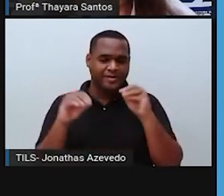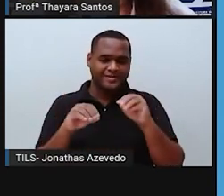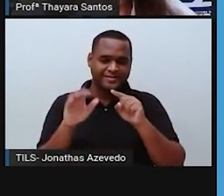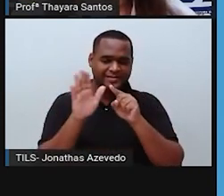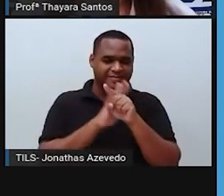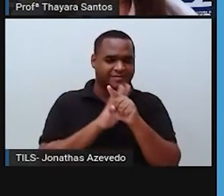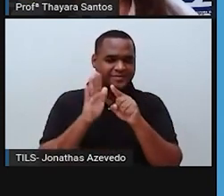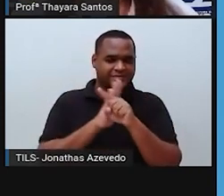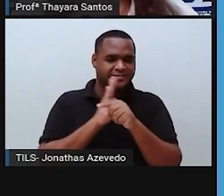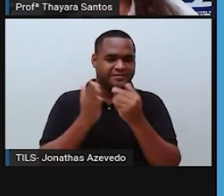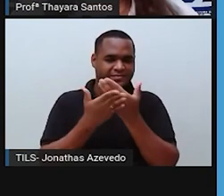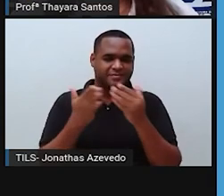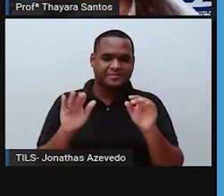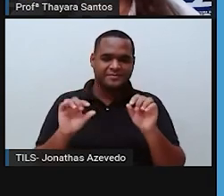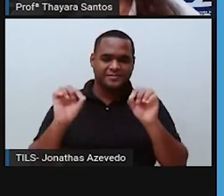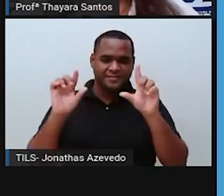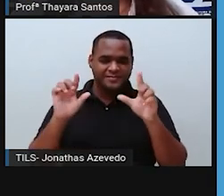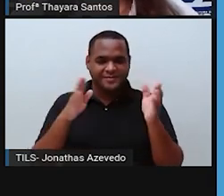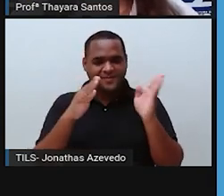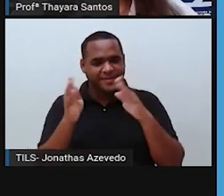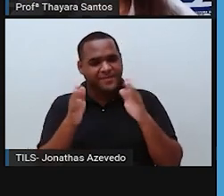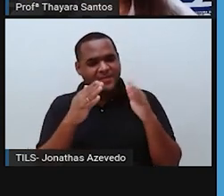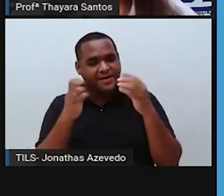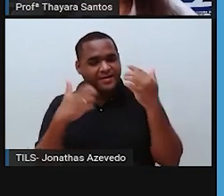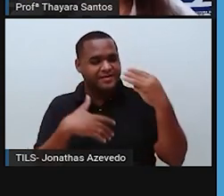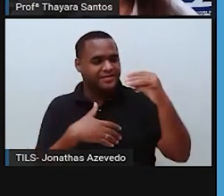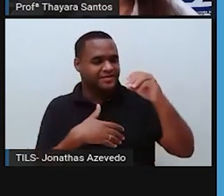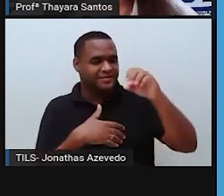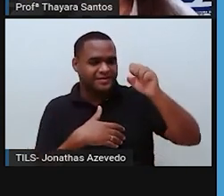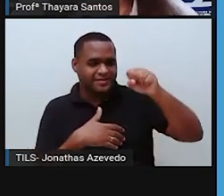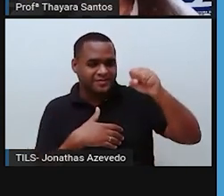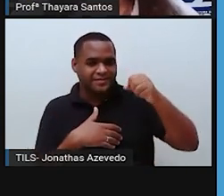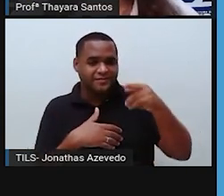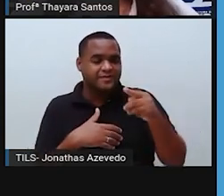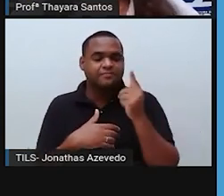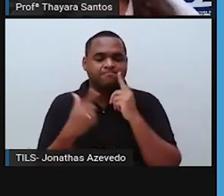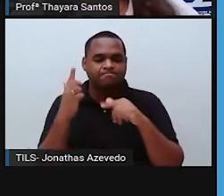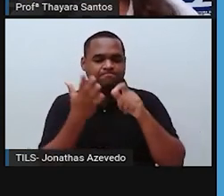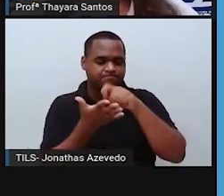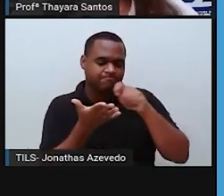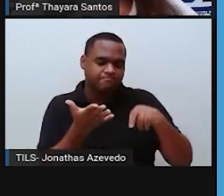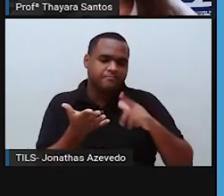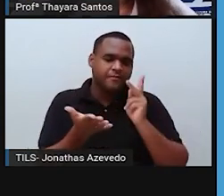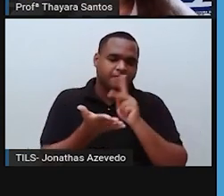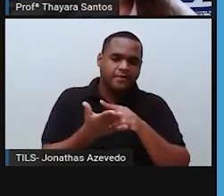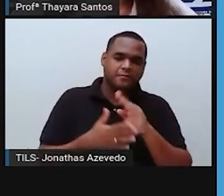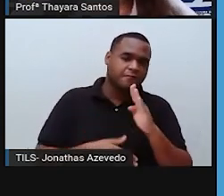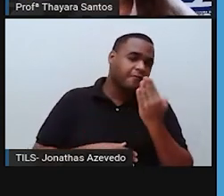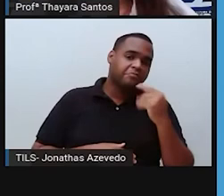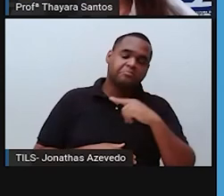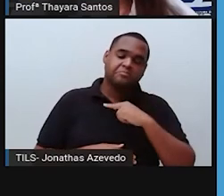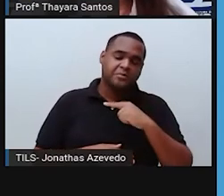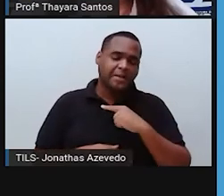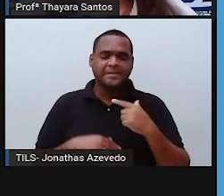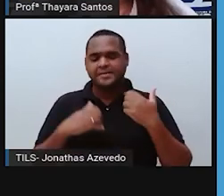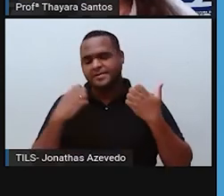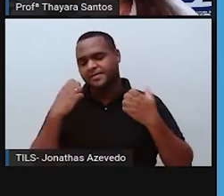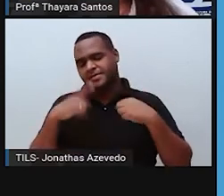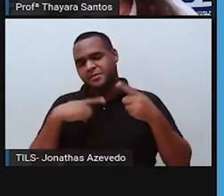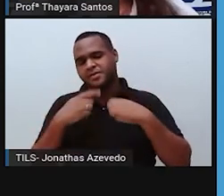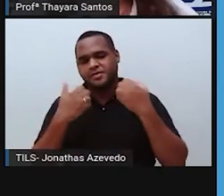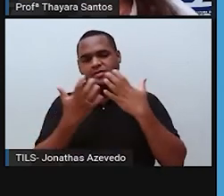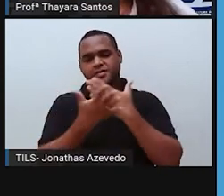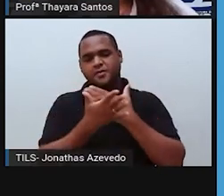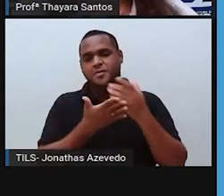perguntinhas aparecendo nos slides, vocês vão ter 30 segundos para anotar se vocês acham que é verdadeiro ou que é falso, e depois a gente